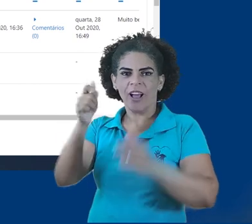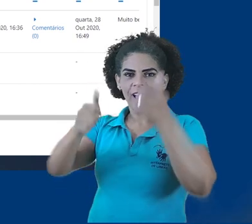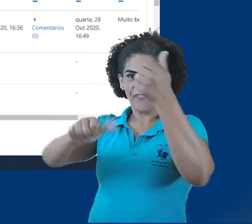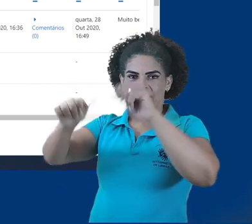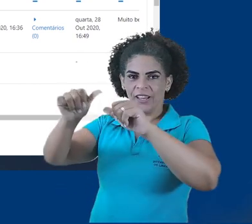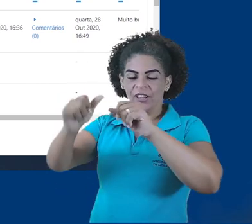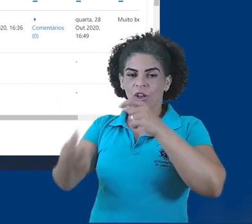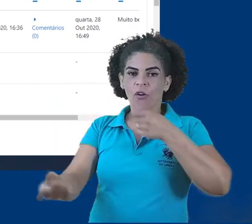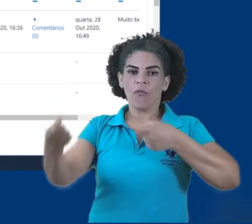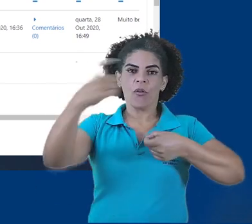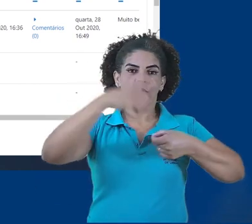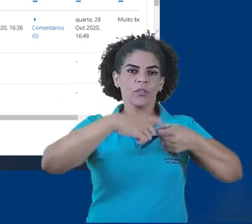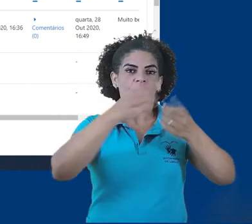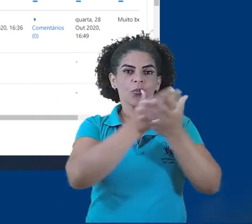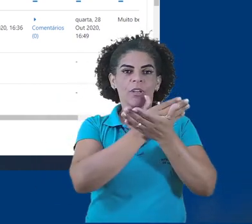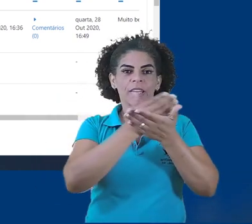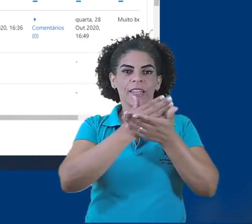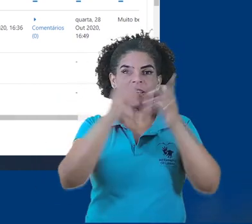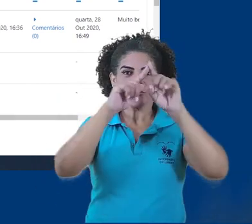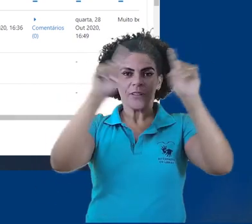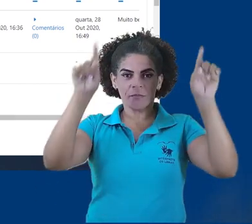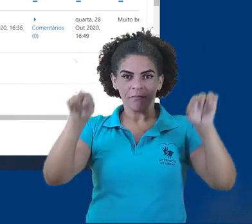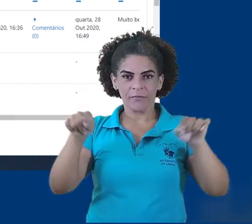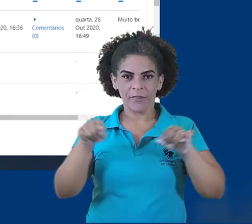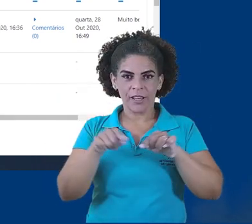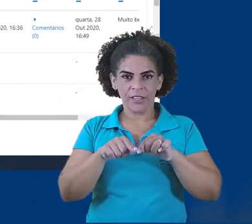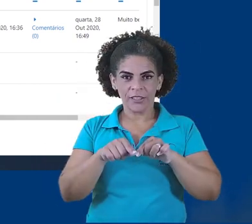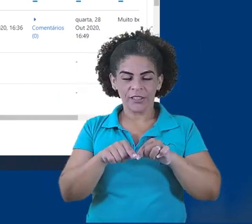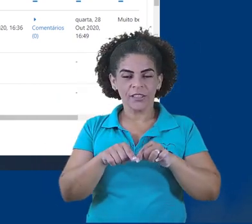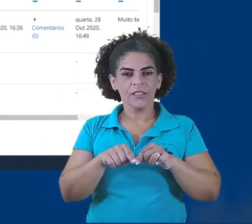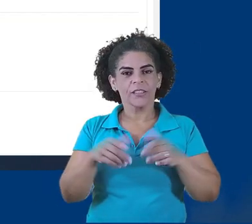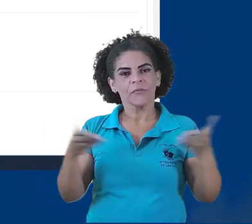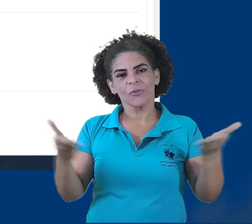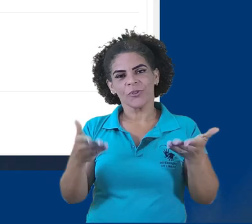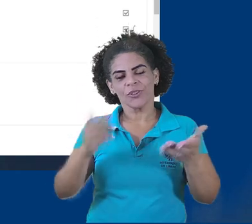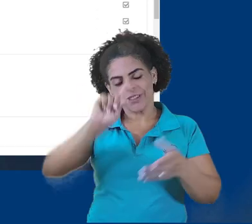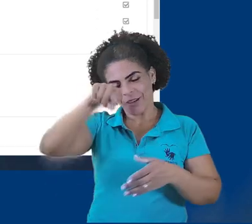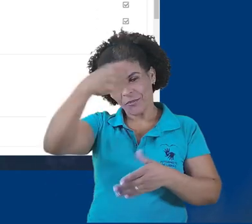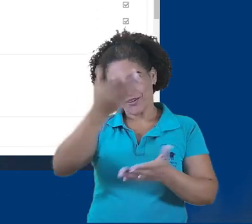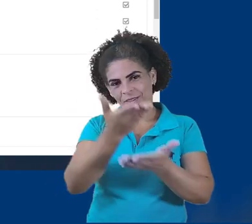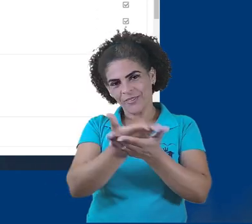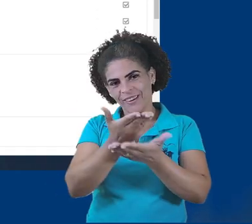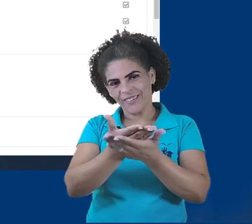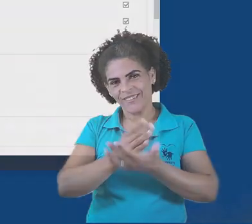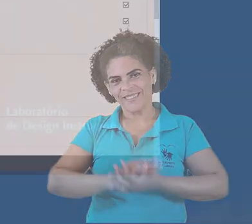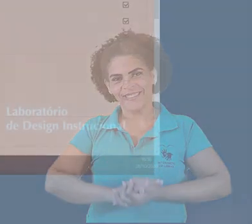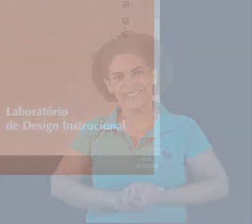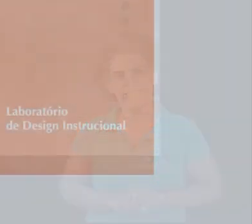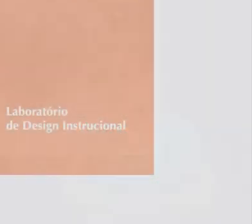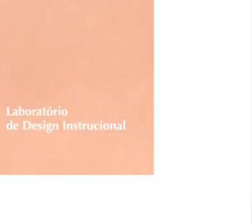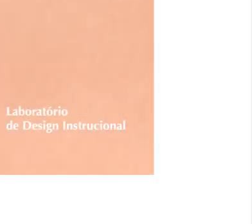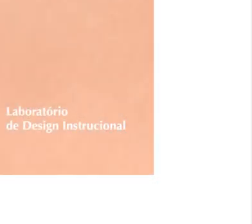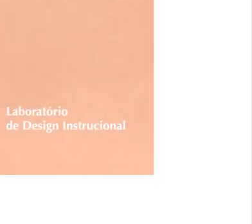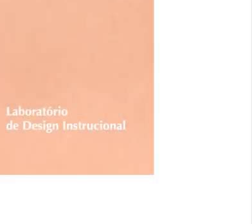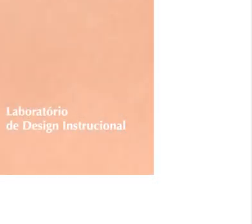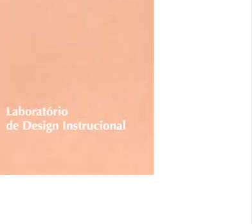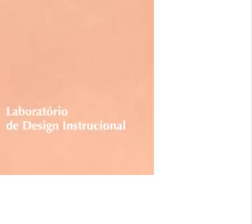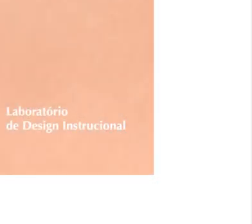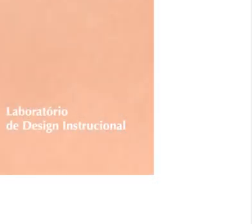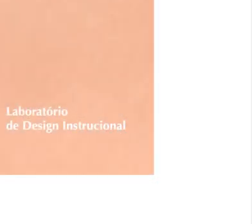retornamos para a página principal do curso. E por hoje é só, até a próxima aula.